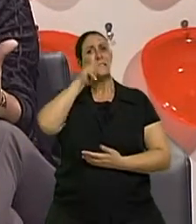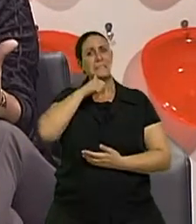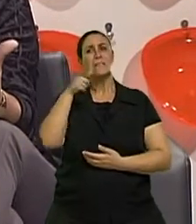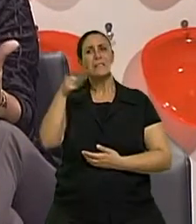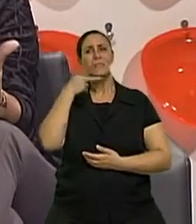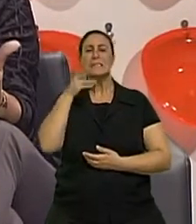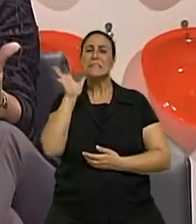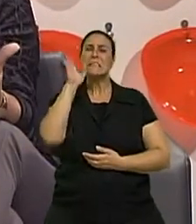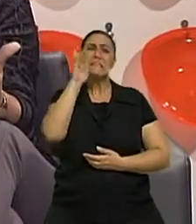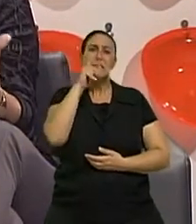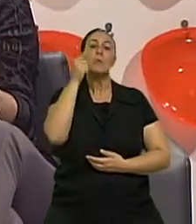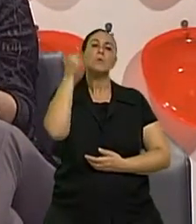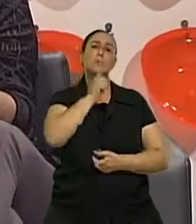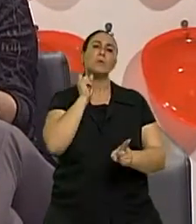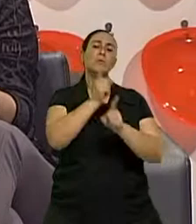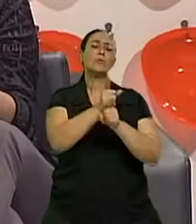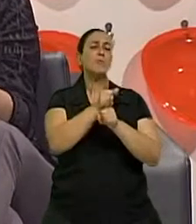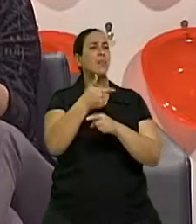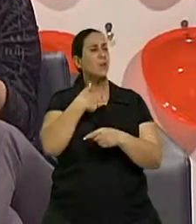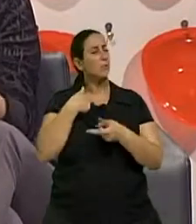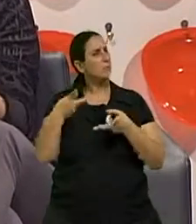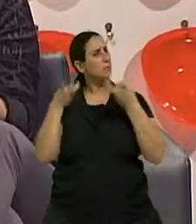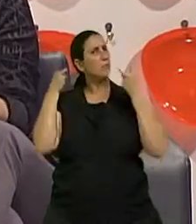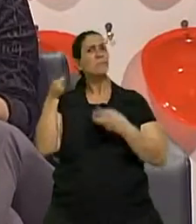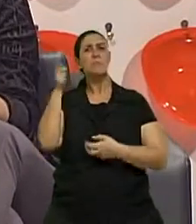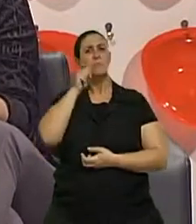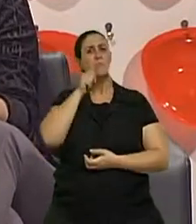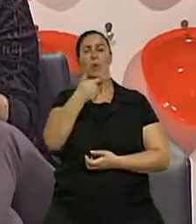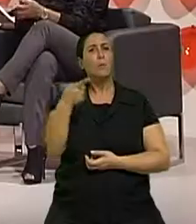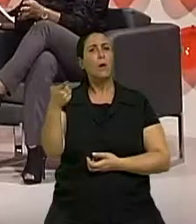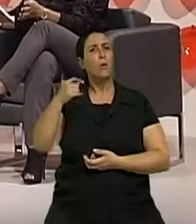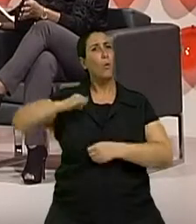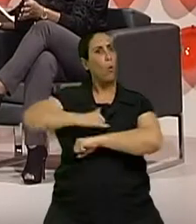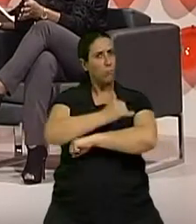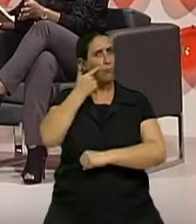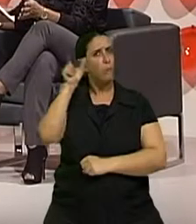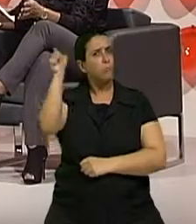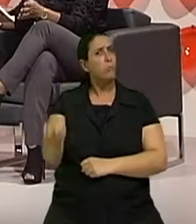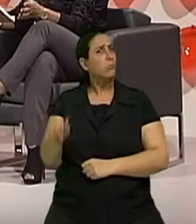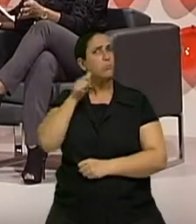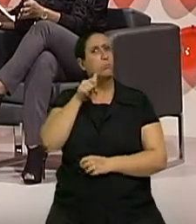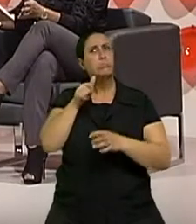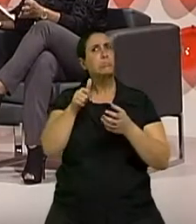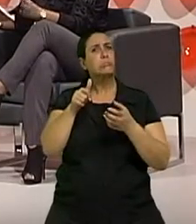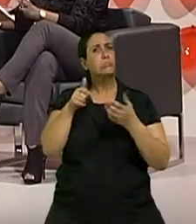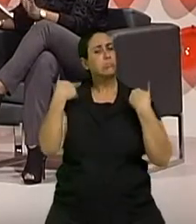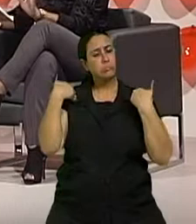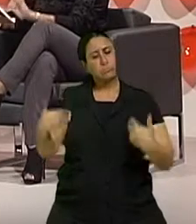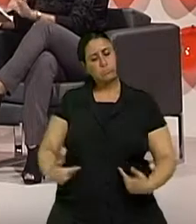disse no início, né? E me chama a atenção que ela não tem sobrepeso. Ela é uma pessoa, né? De